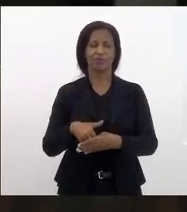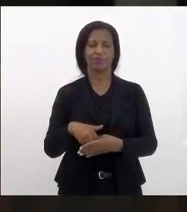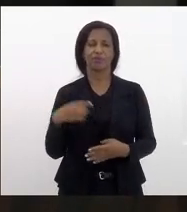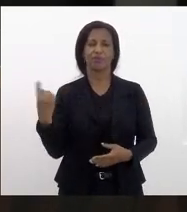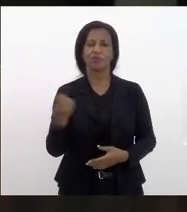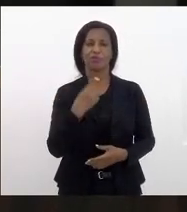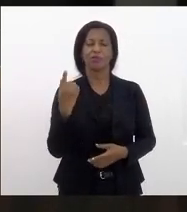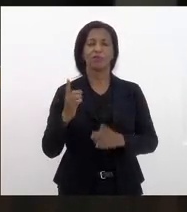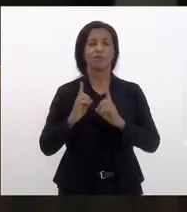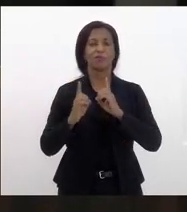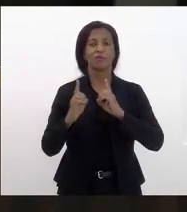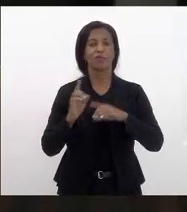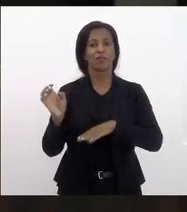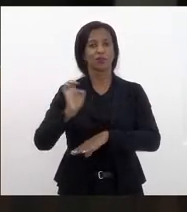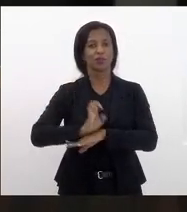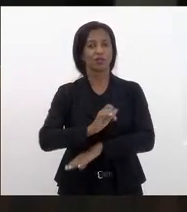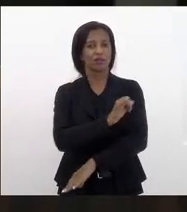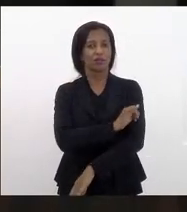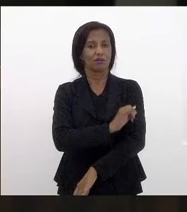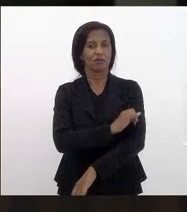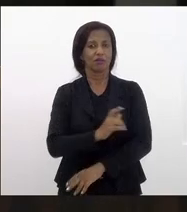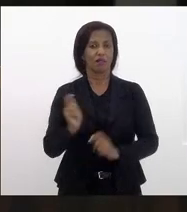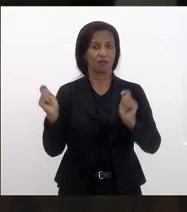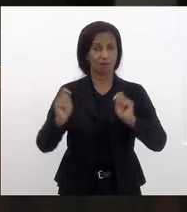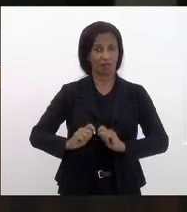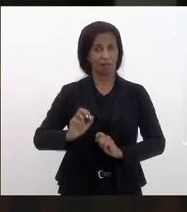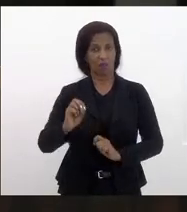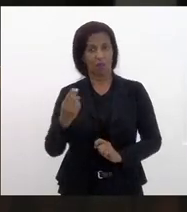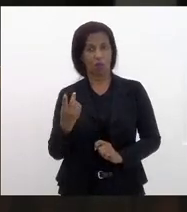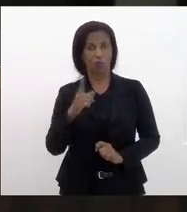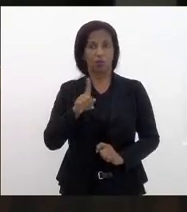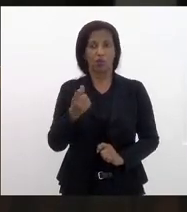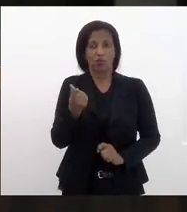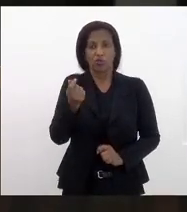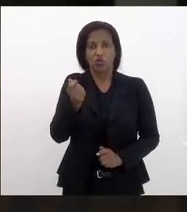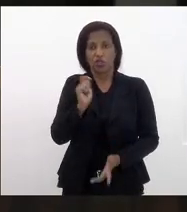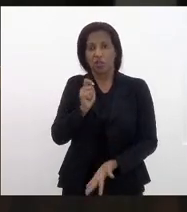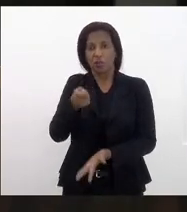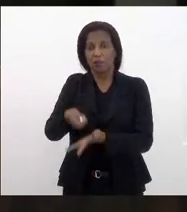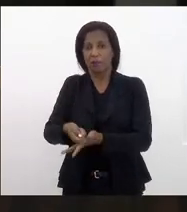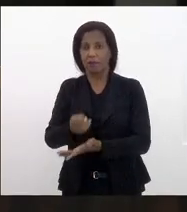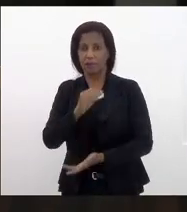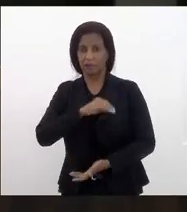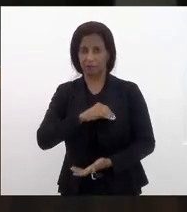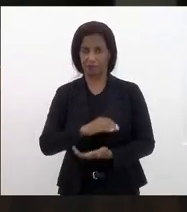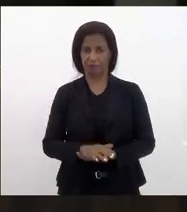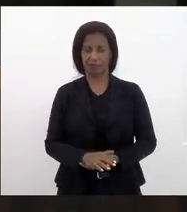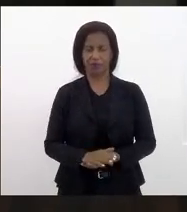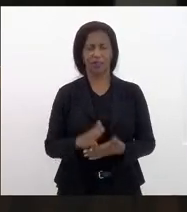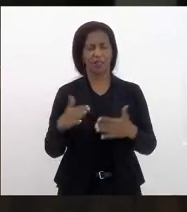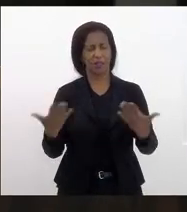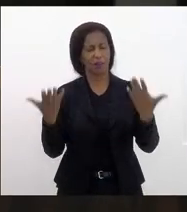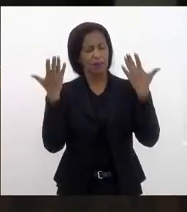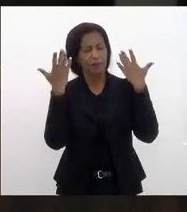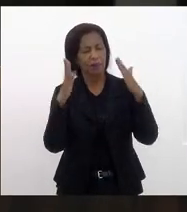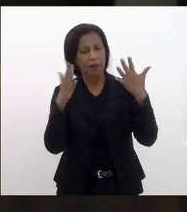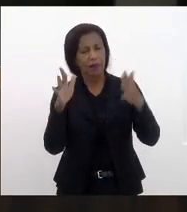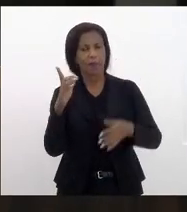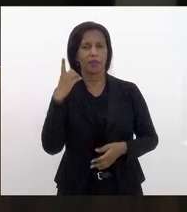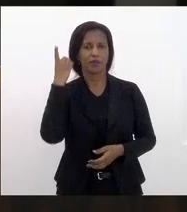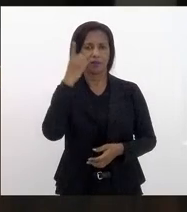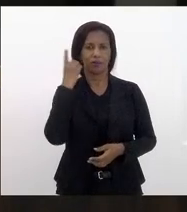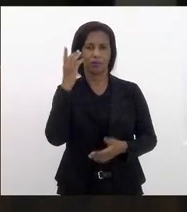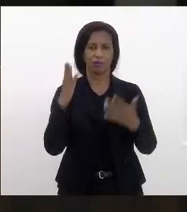nós estávamos discutindo se o Estado do Rio de Janeiro teria ou não dinheiro para pagar esses salários. Então, parabéns a todos os deputados,